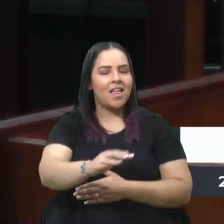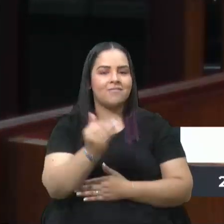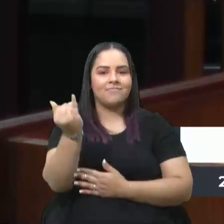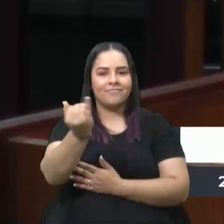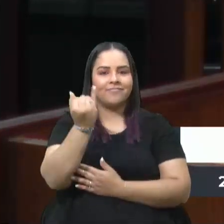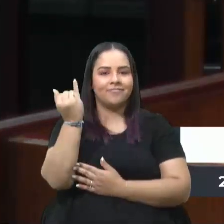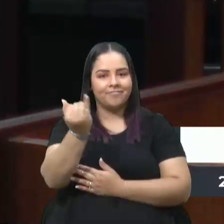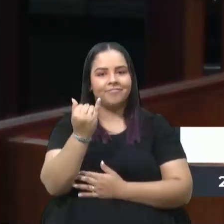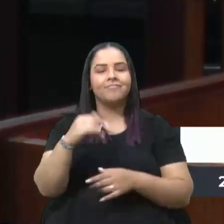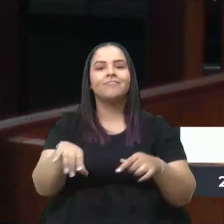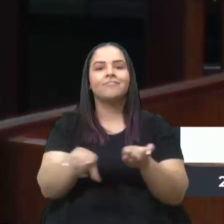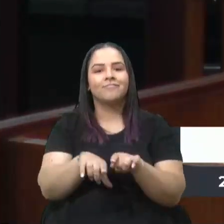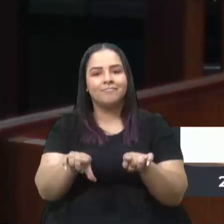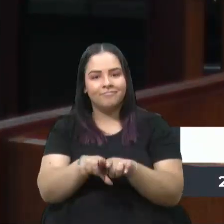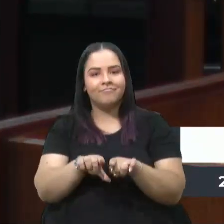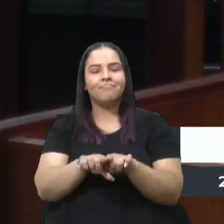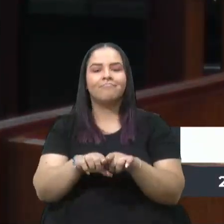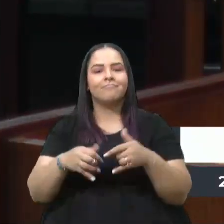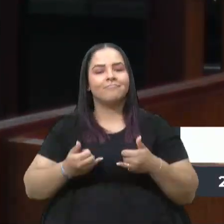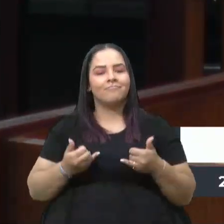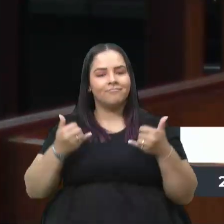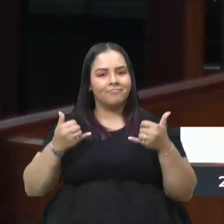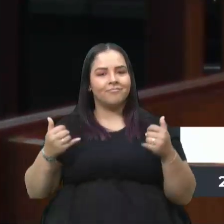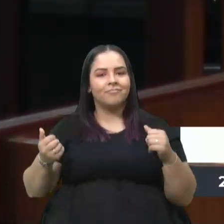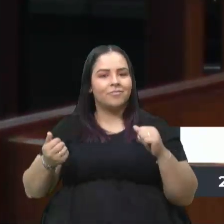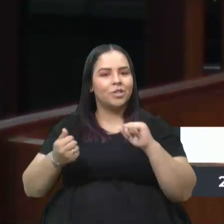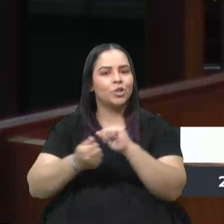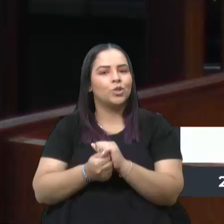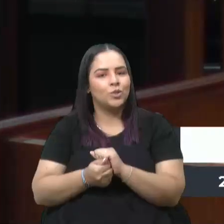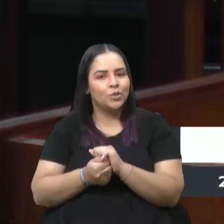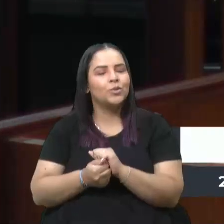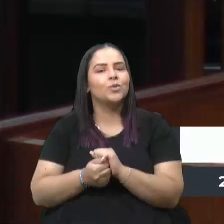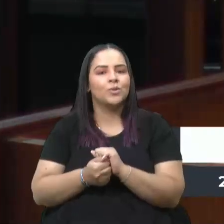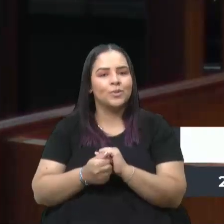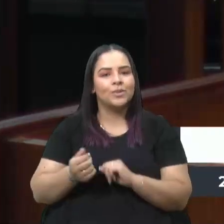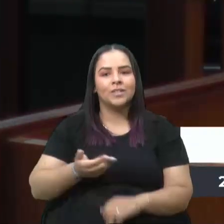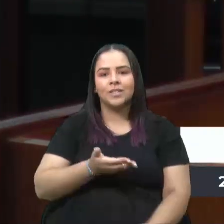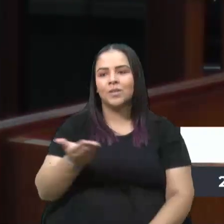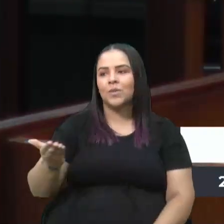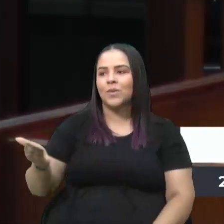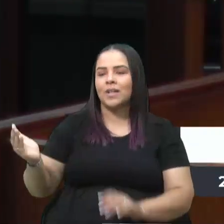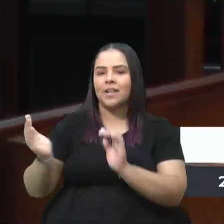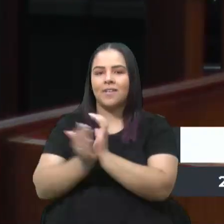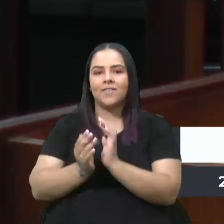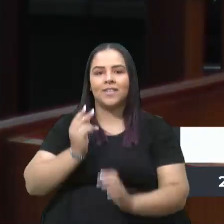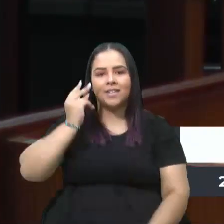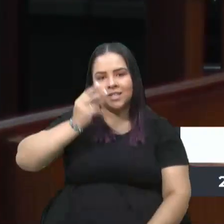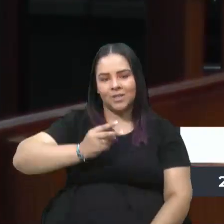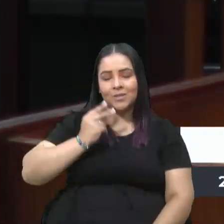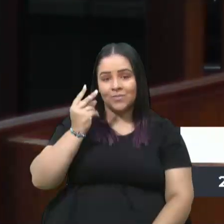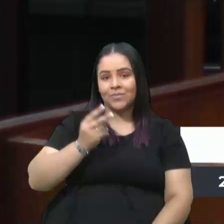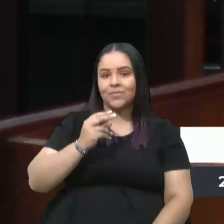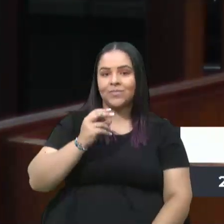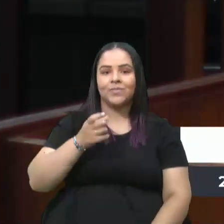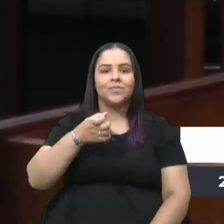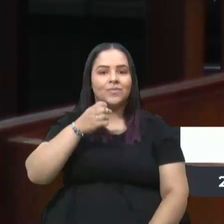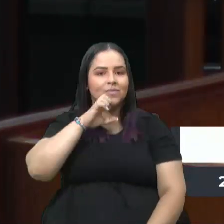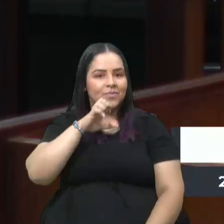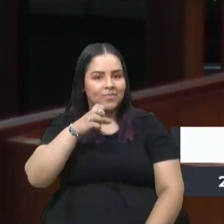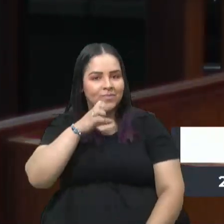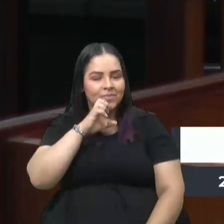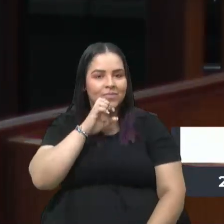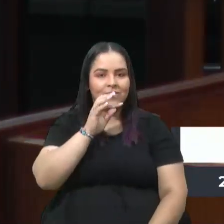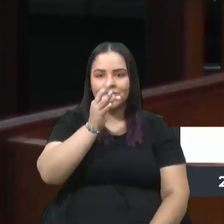E é uma honra compor, junto com as demais colegas vereadoras, Estela Ballardin,